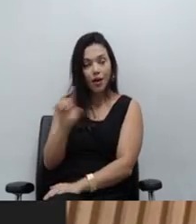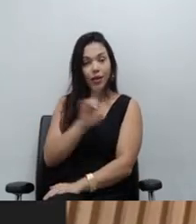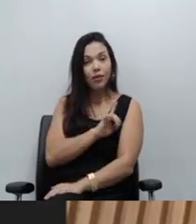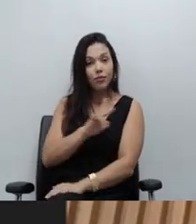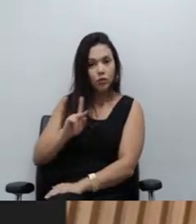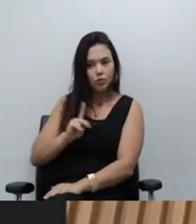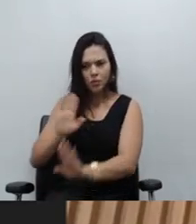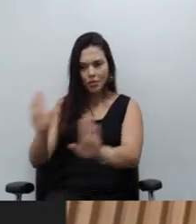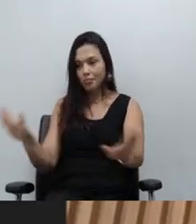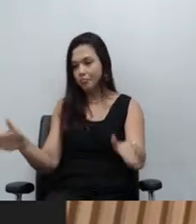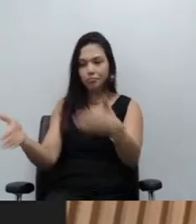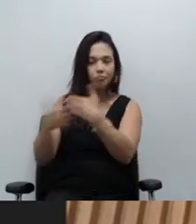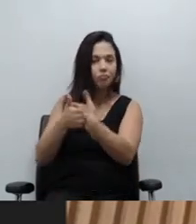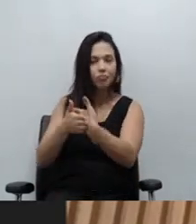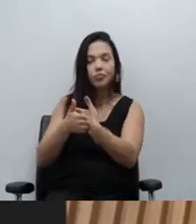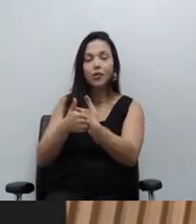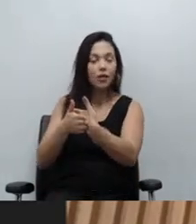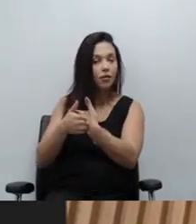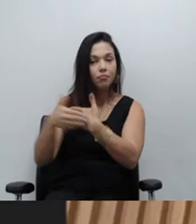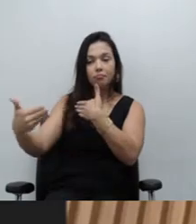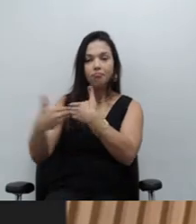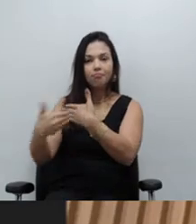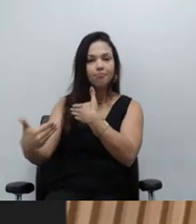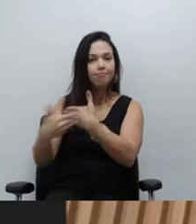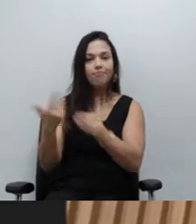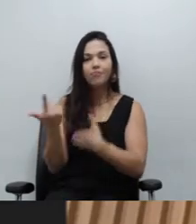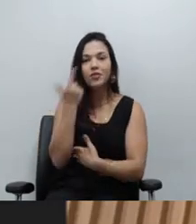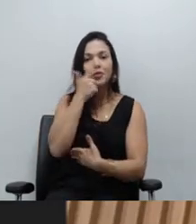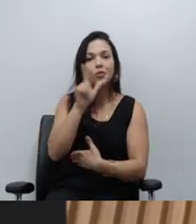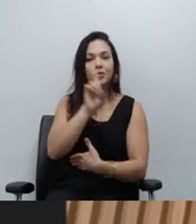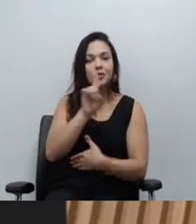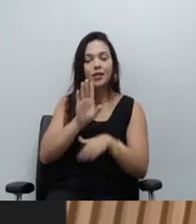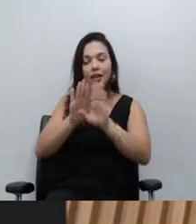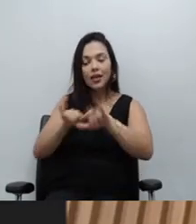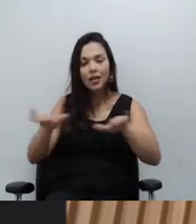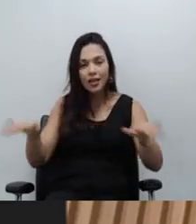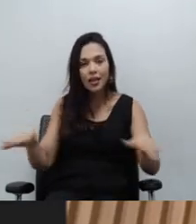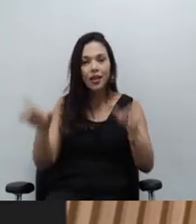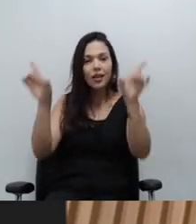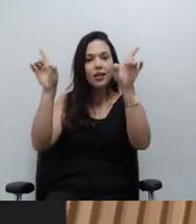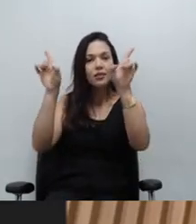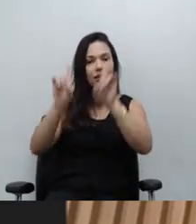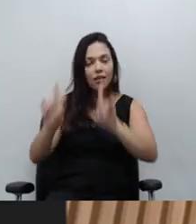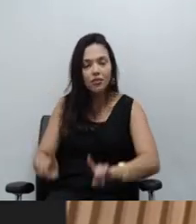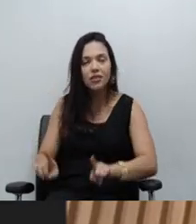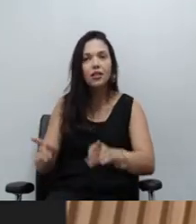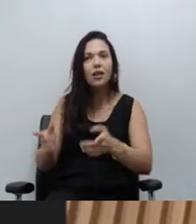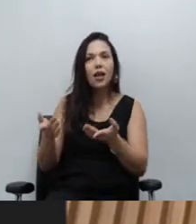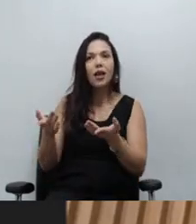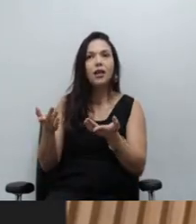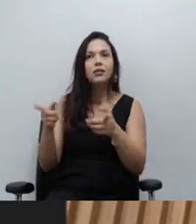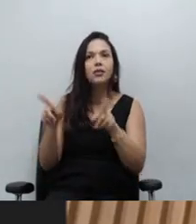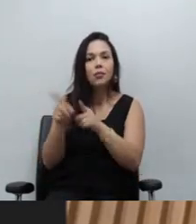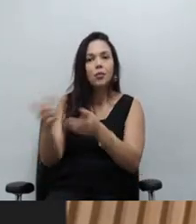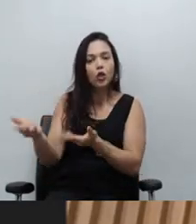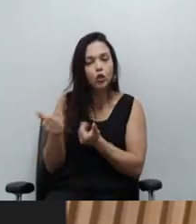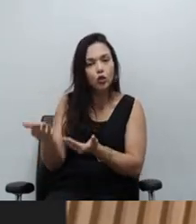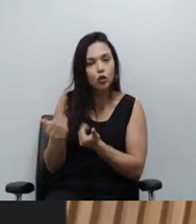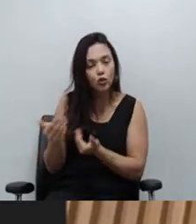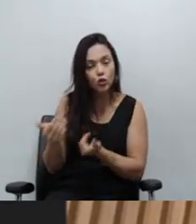portas para crianças e adolescentes acolhidos, crianças e adolescentes com deficiência que precisam de